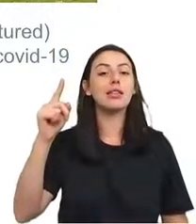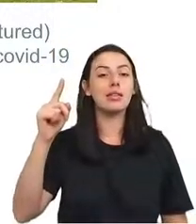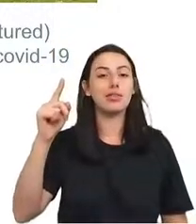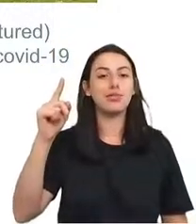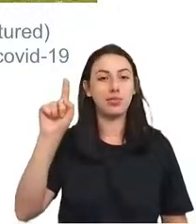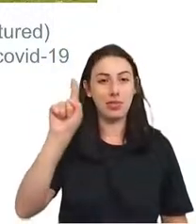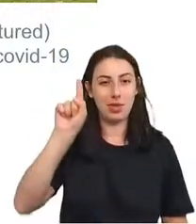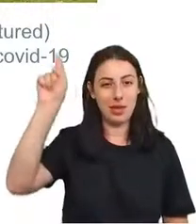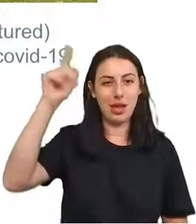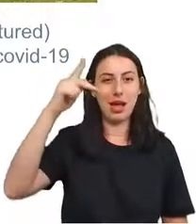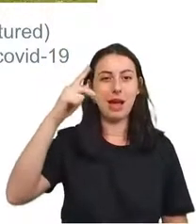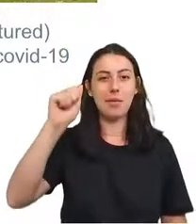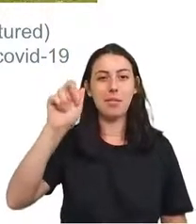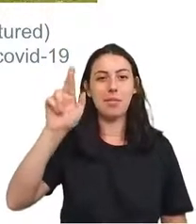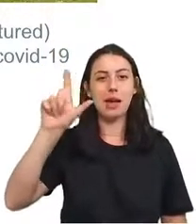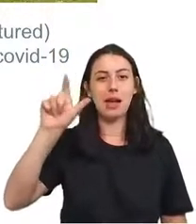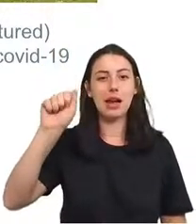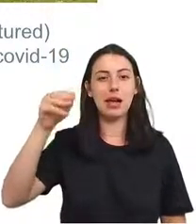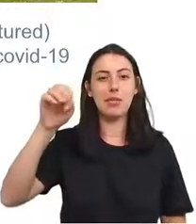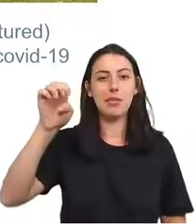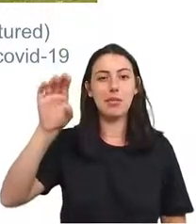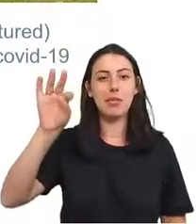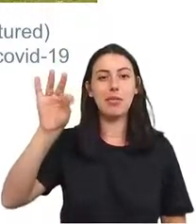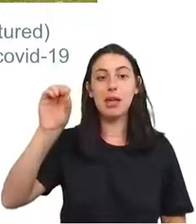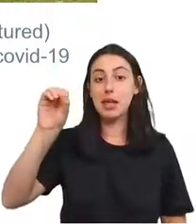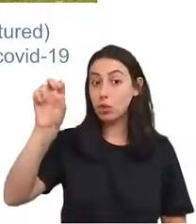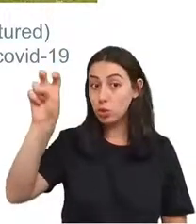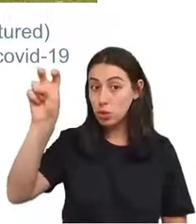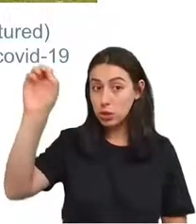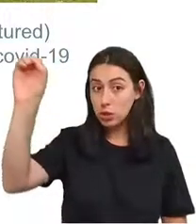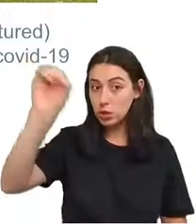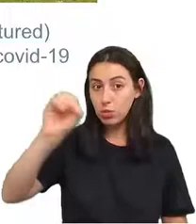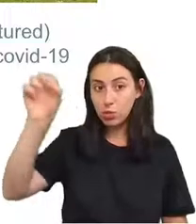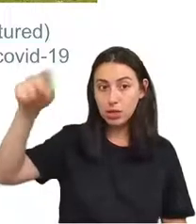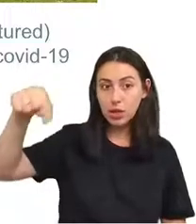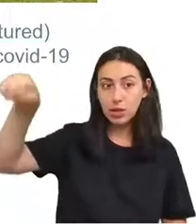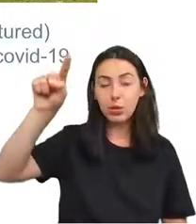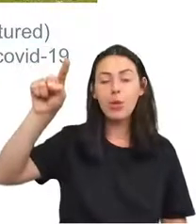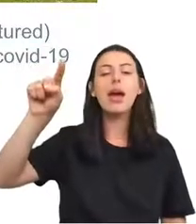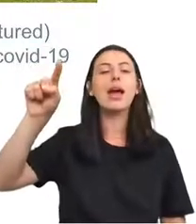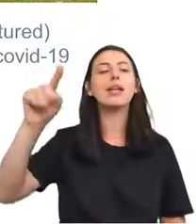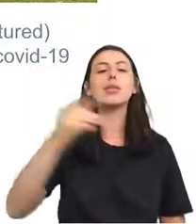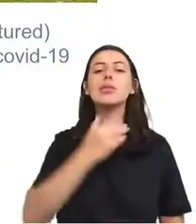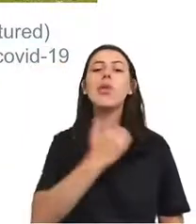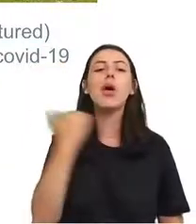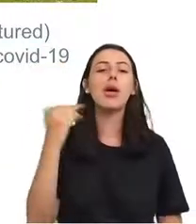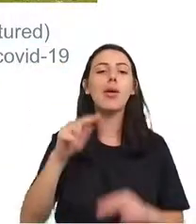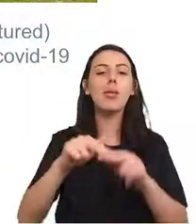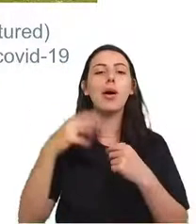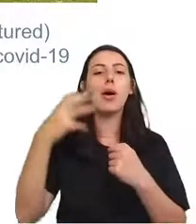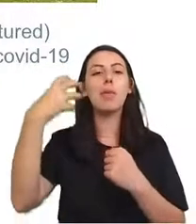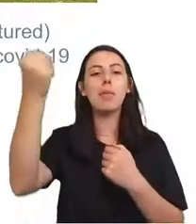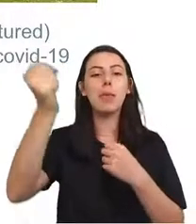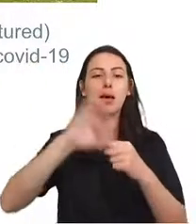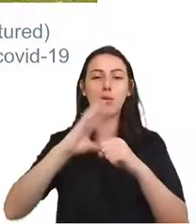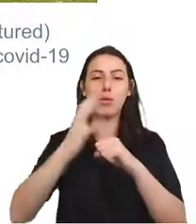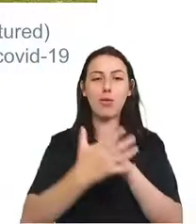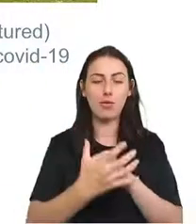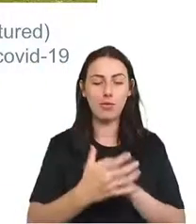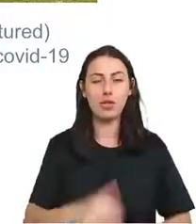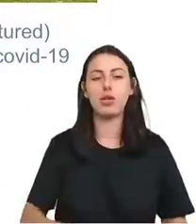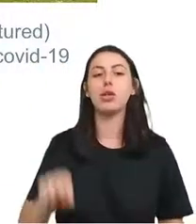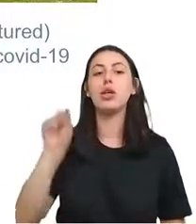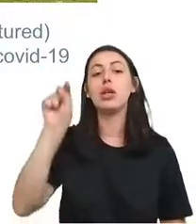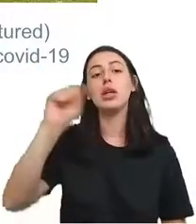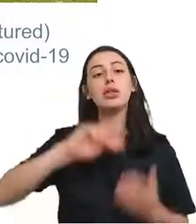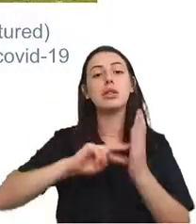Covid-19. Isso se contrasta com a taxa de mortes no país como 0,001%. Isso fala